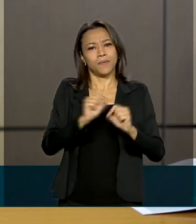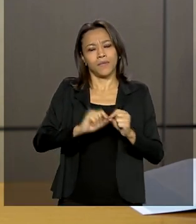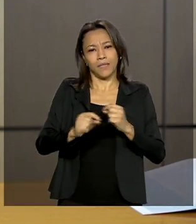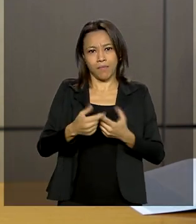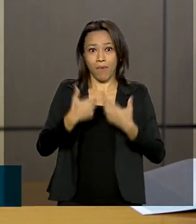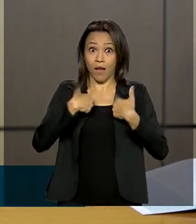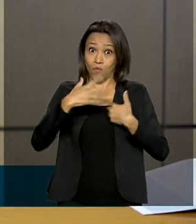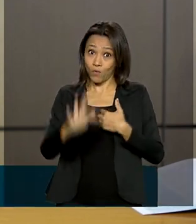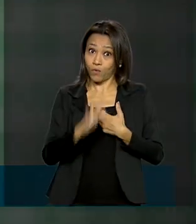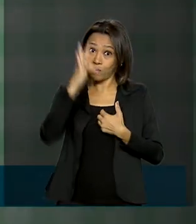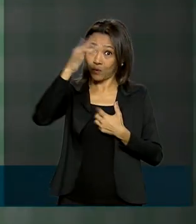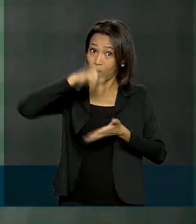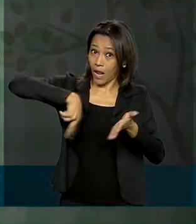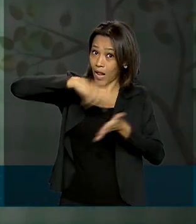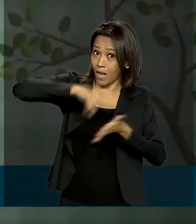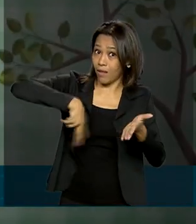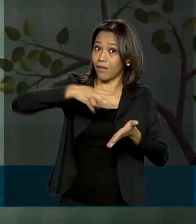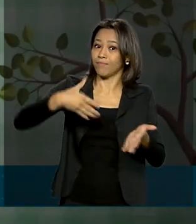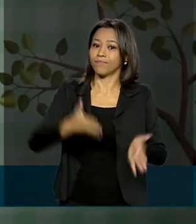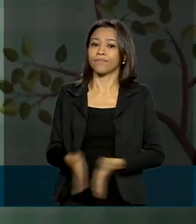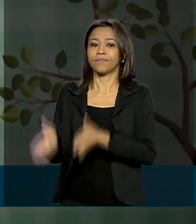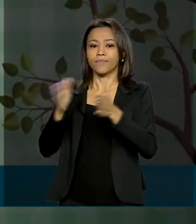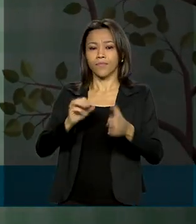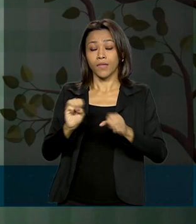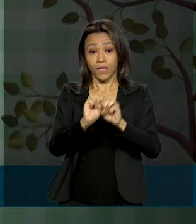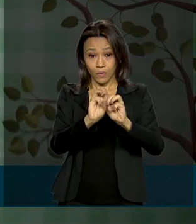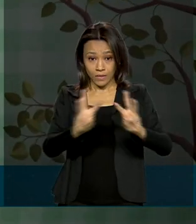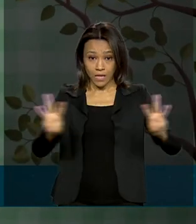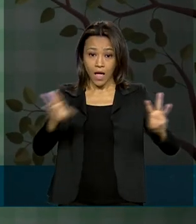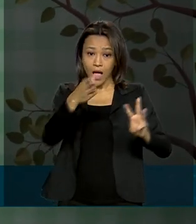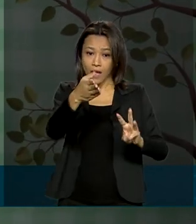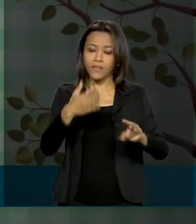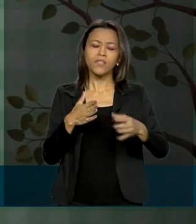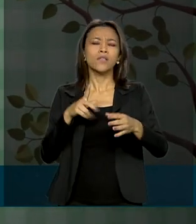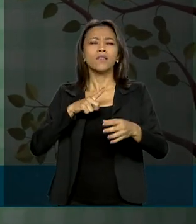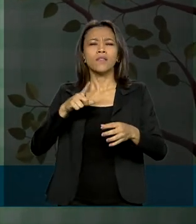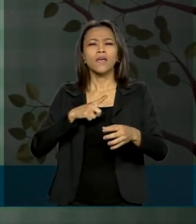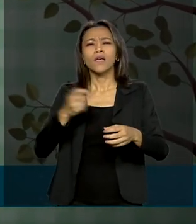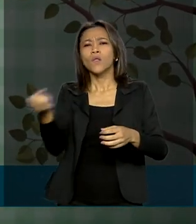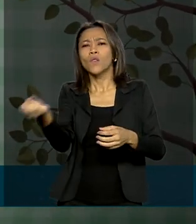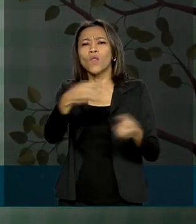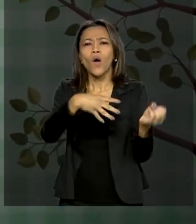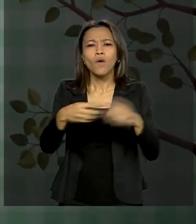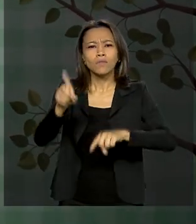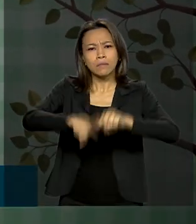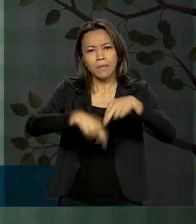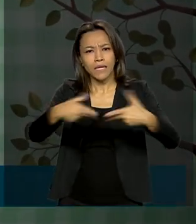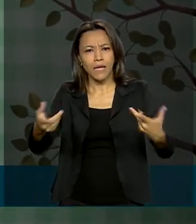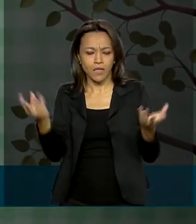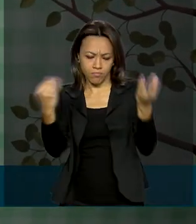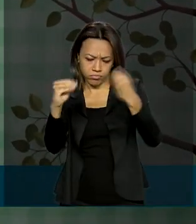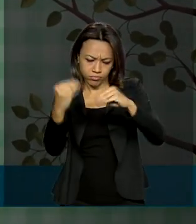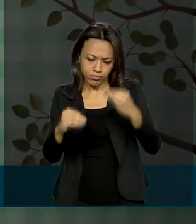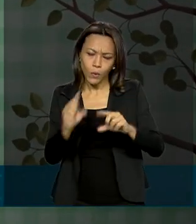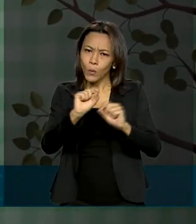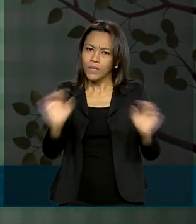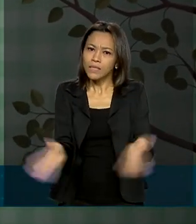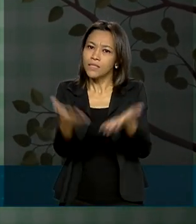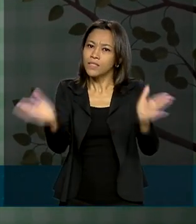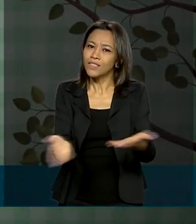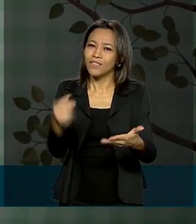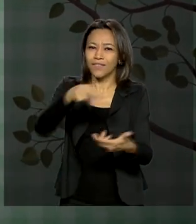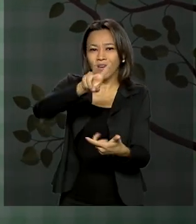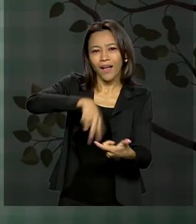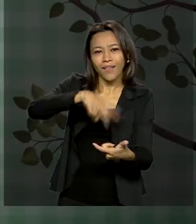formação de um futuro leitor. No site do Ministério da Educação estão disponíveis novos materiais de incentivo à